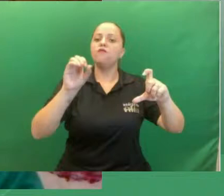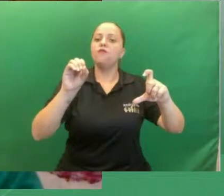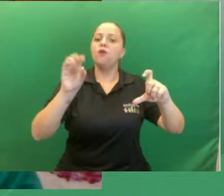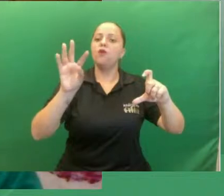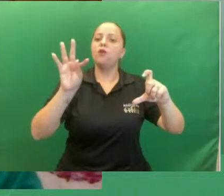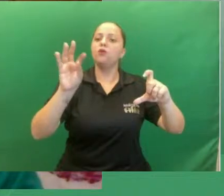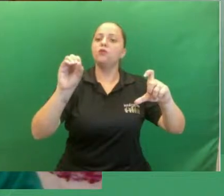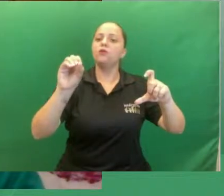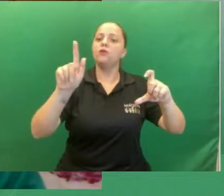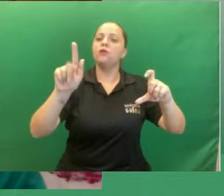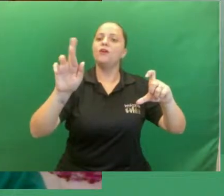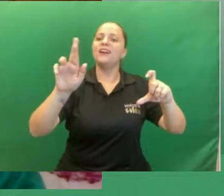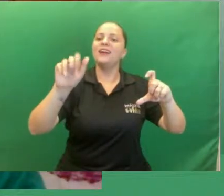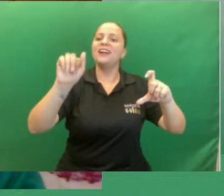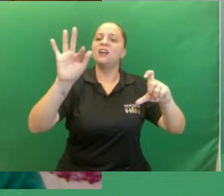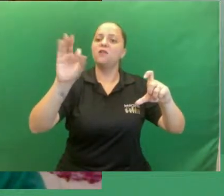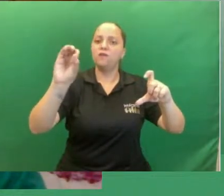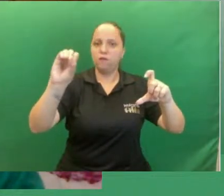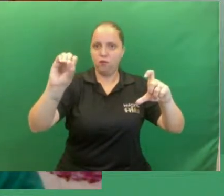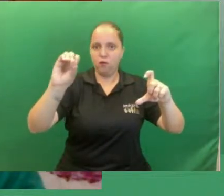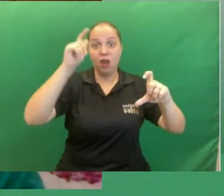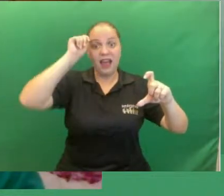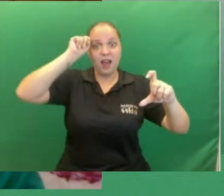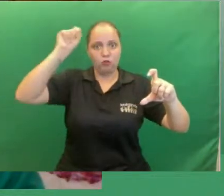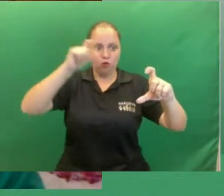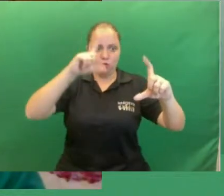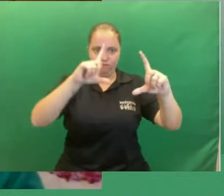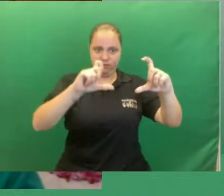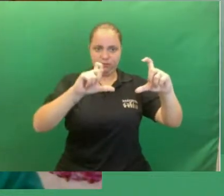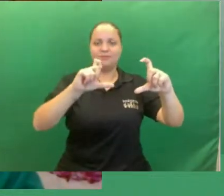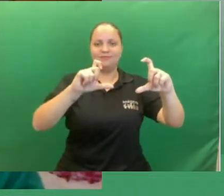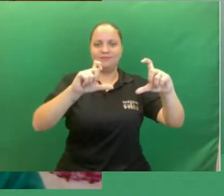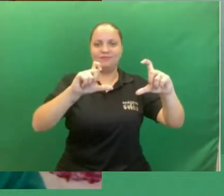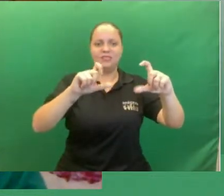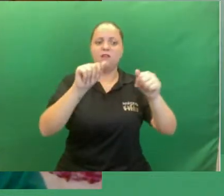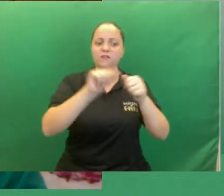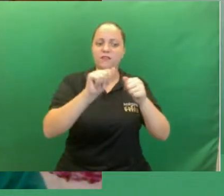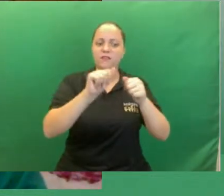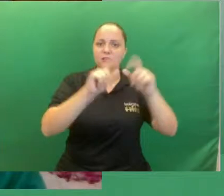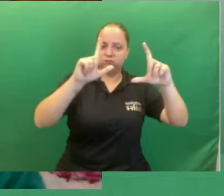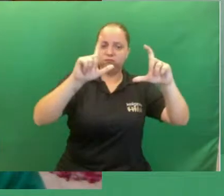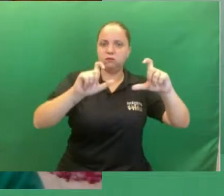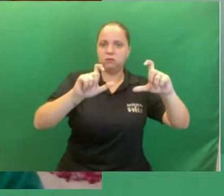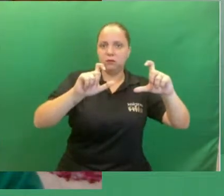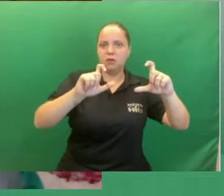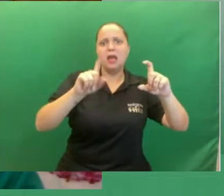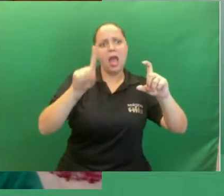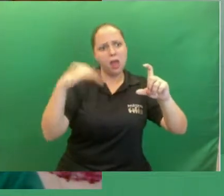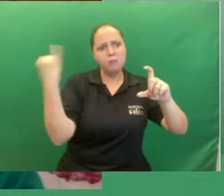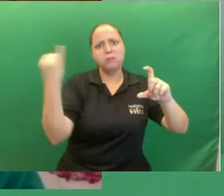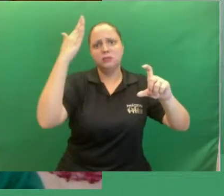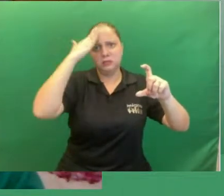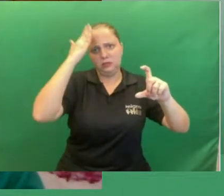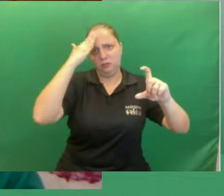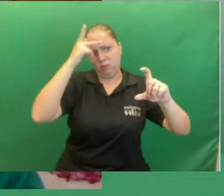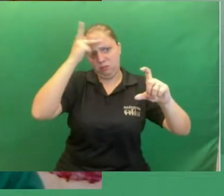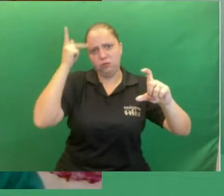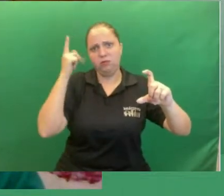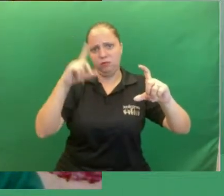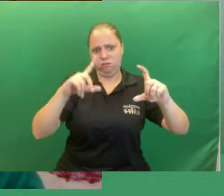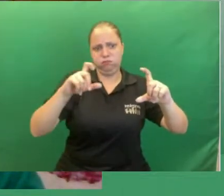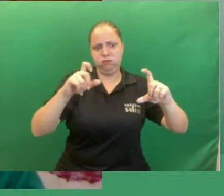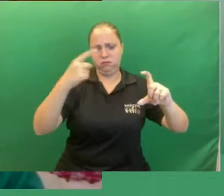fazer aqueles registros por isso que eu fiz questão de mencionar na apresentação que Farkas ele veio a Brasília para fazer